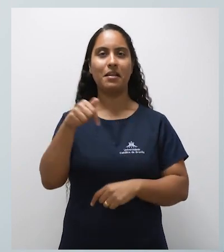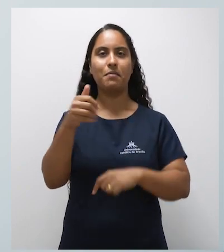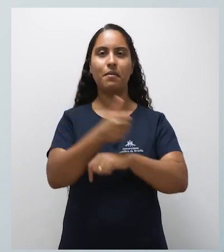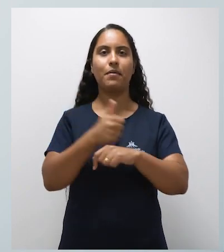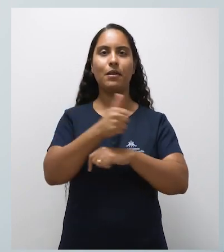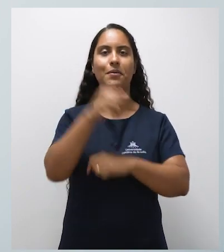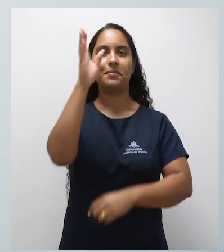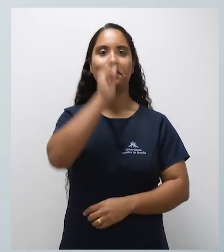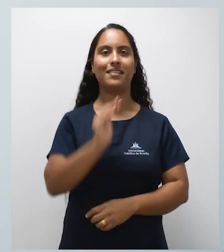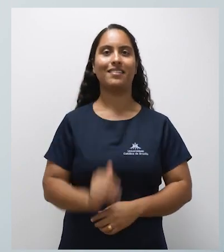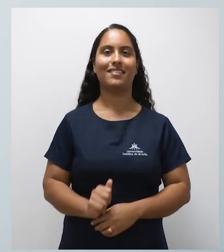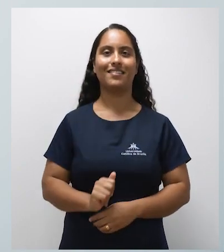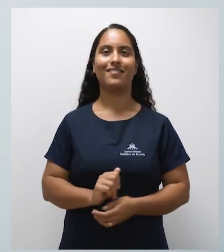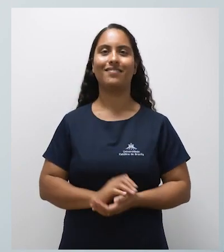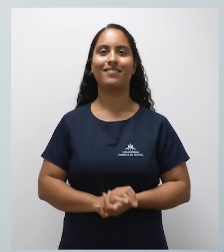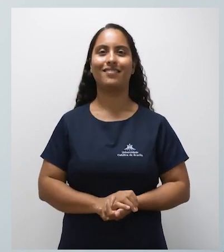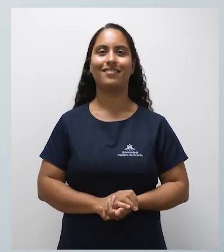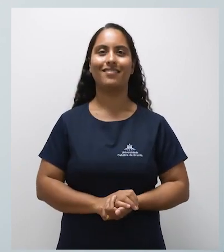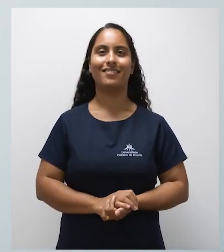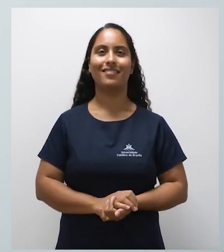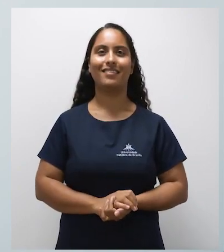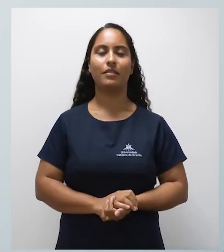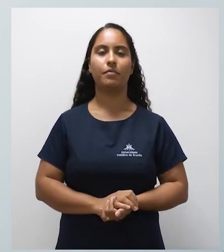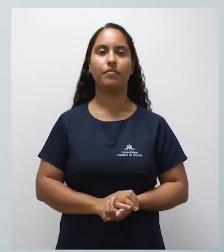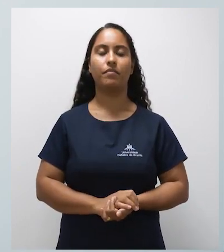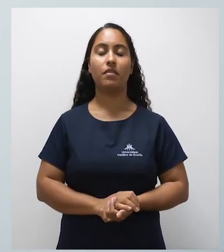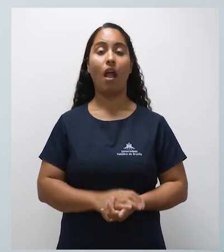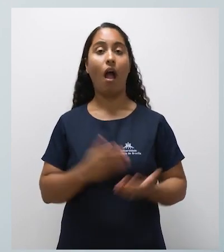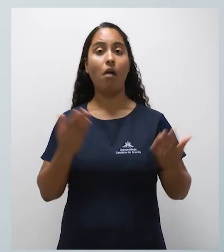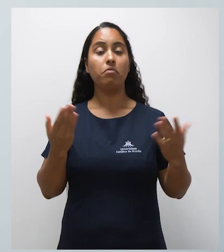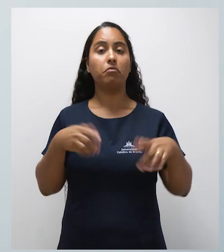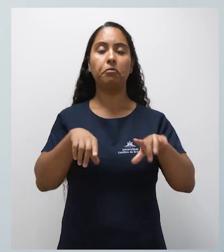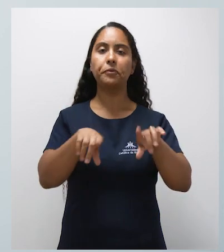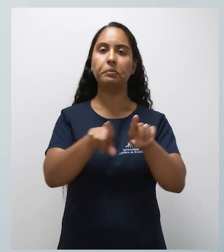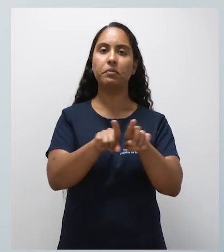como a sétima melhor universidade particular do Brasil.